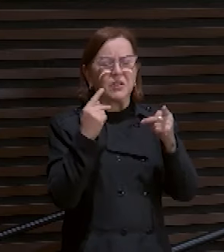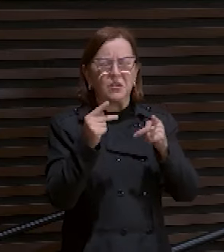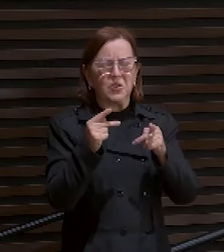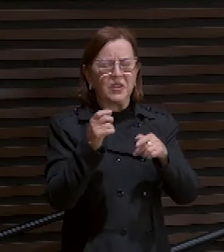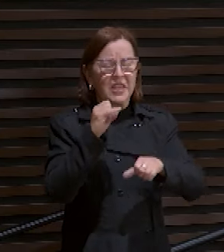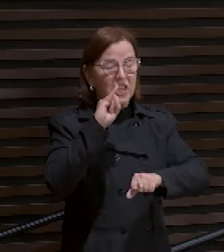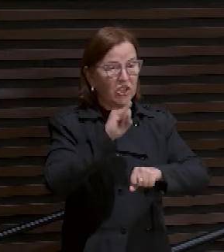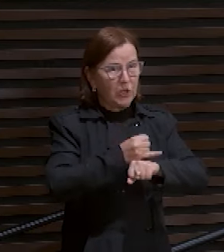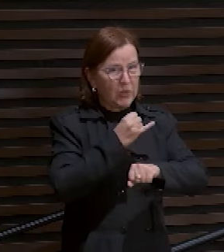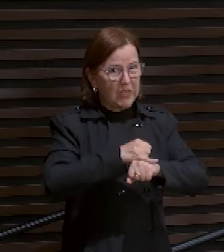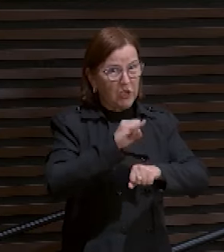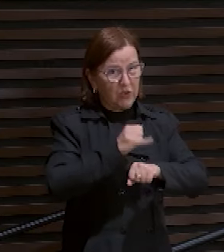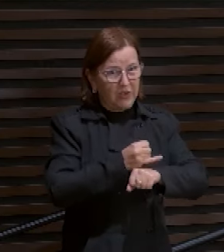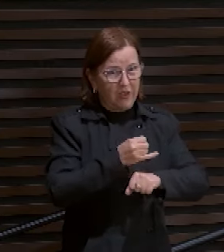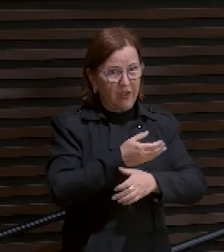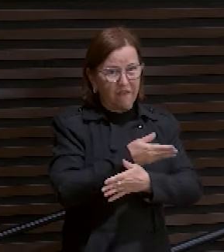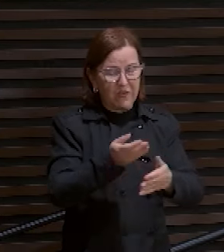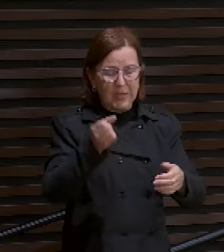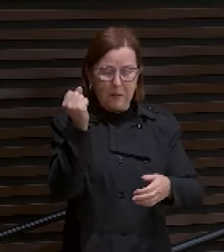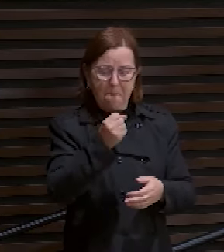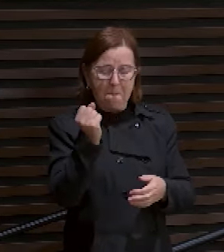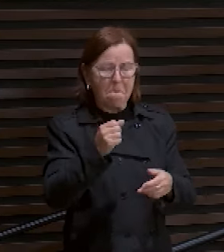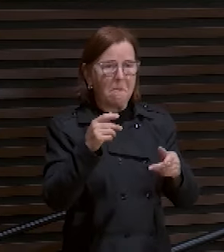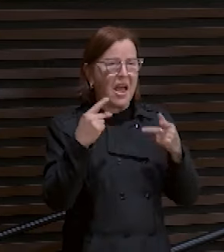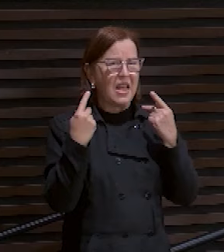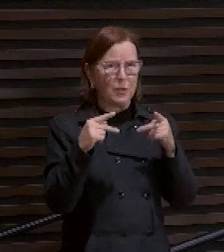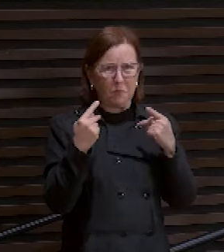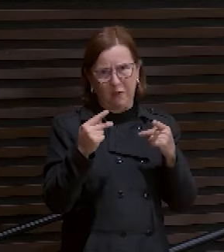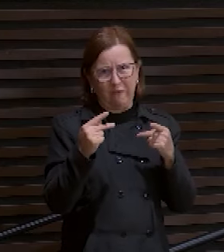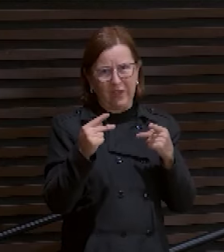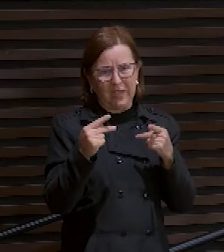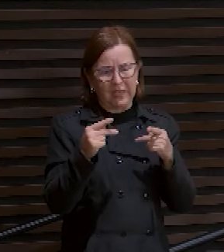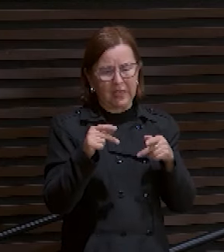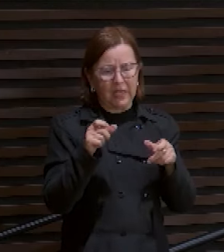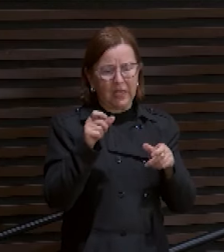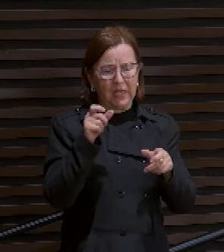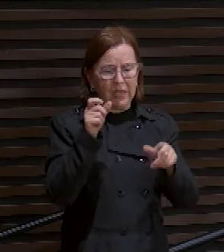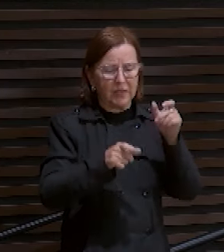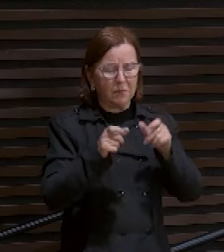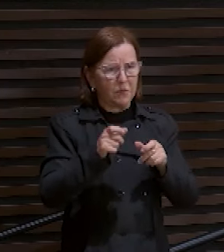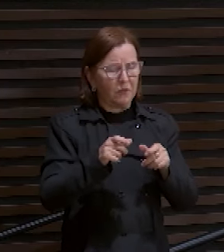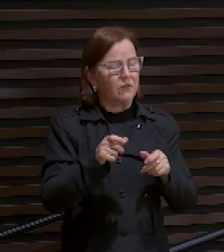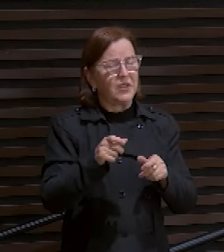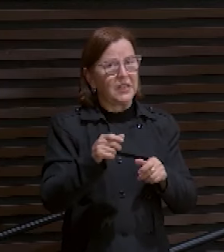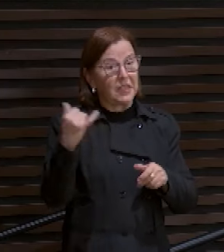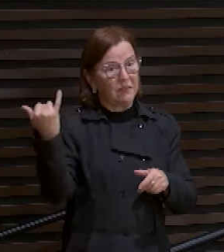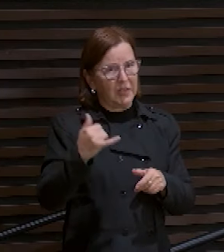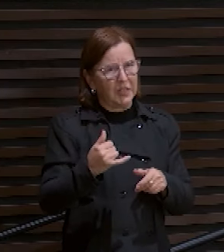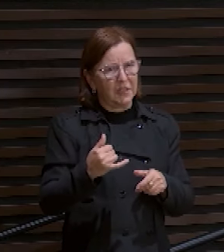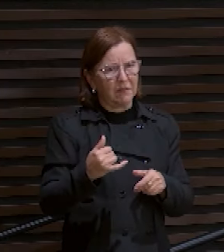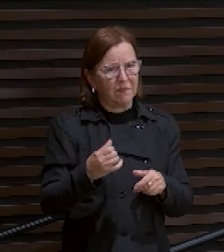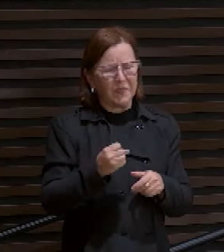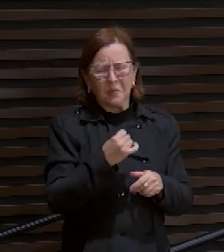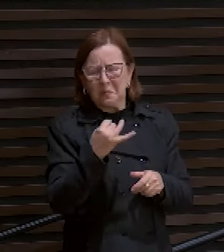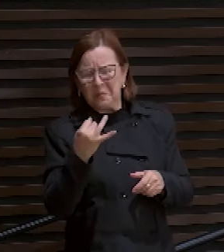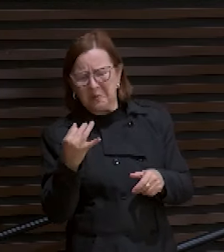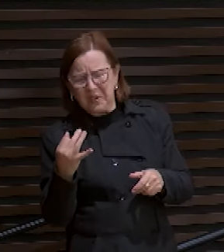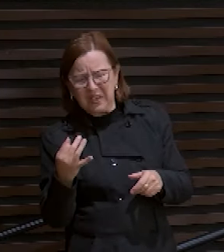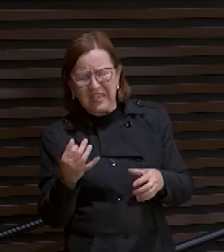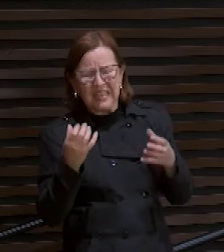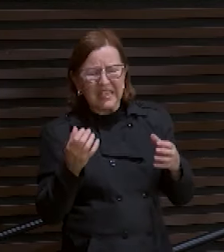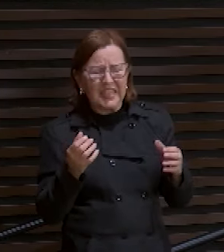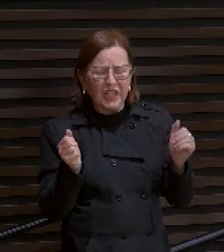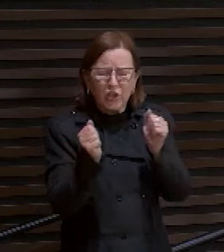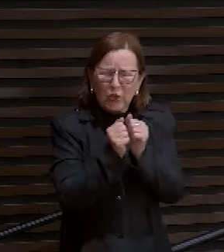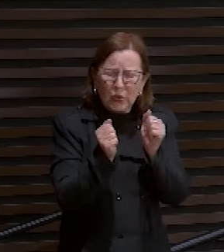profetas. Os que te foram enviados. Quantas vezes eu quis juntar vocês como a galinha junta.